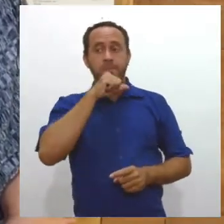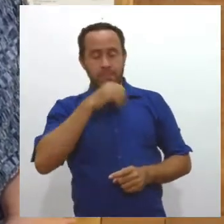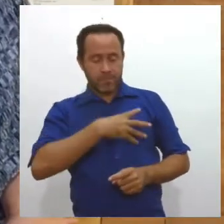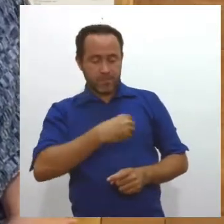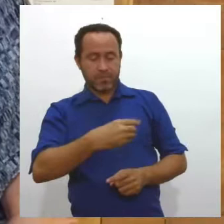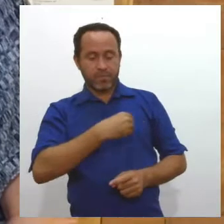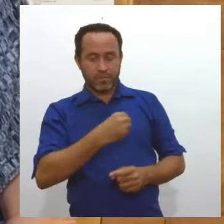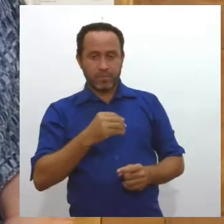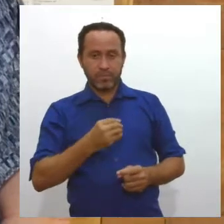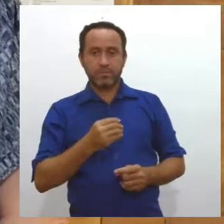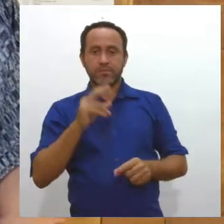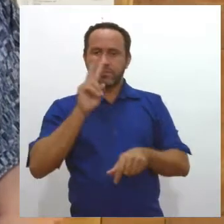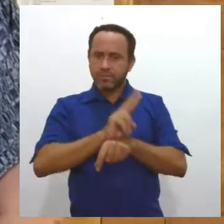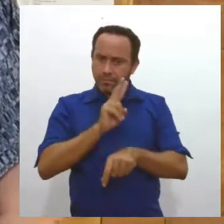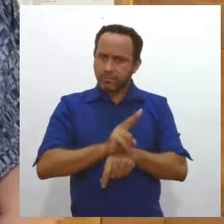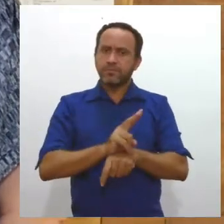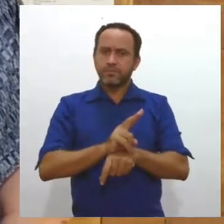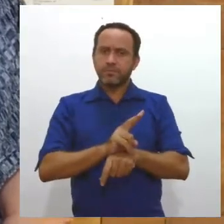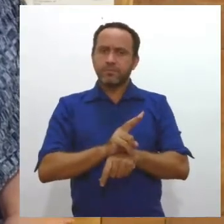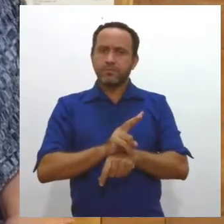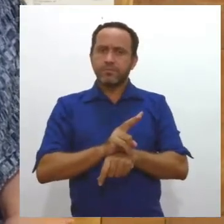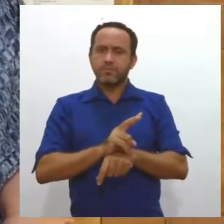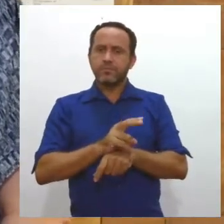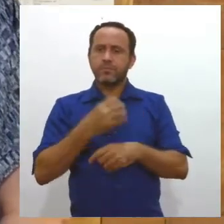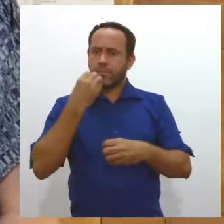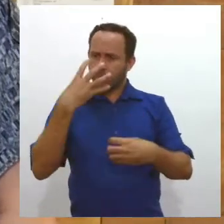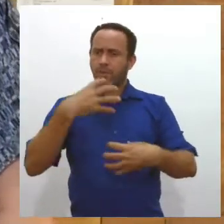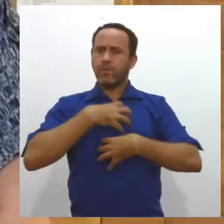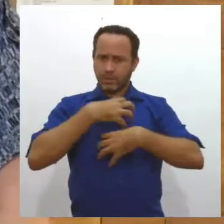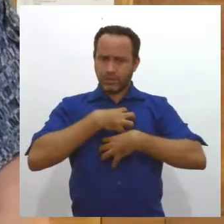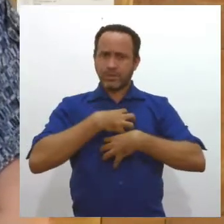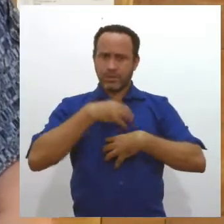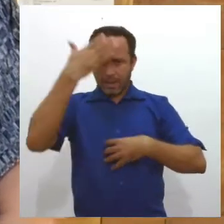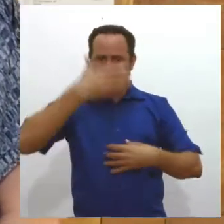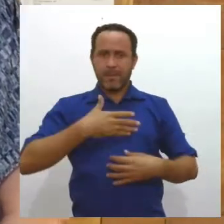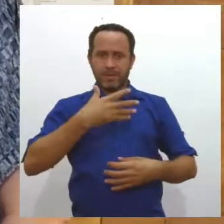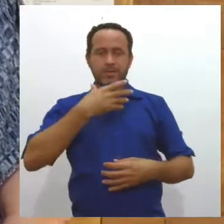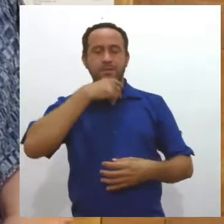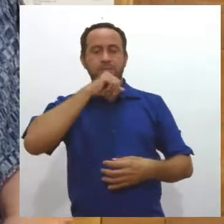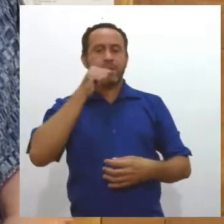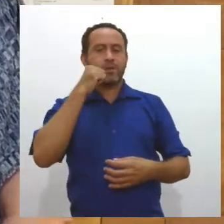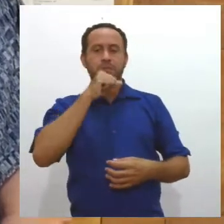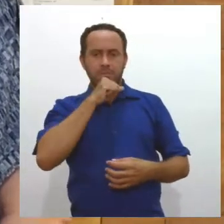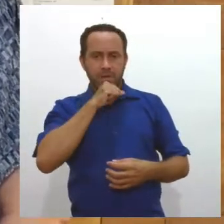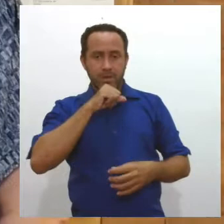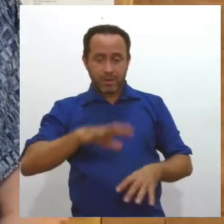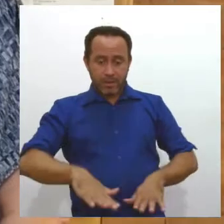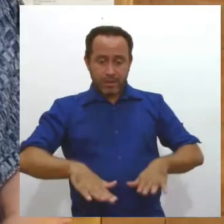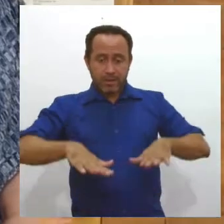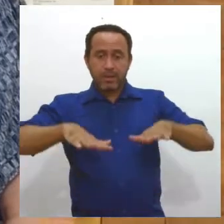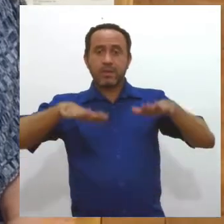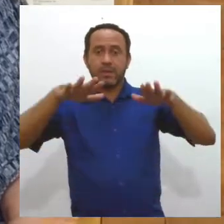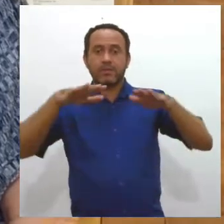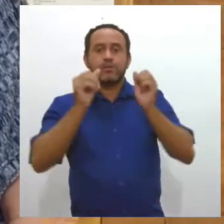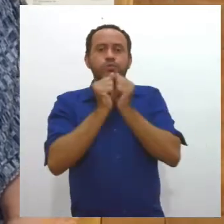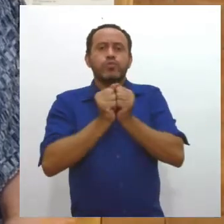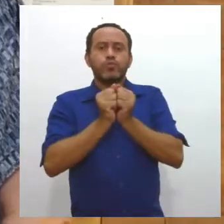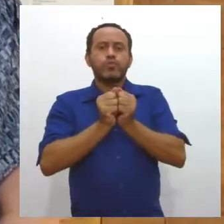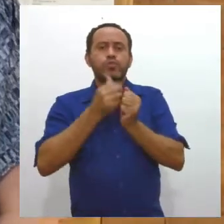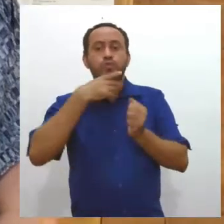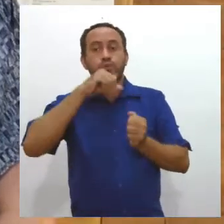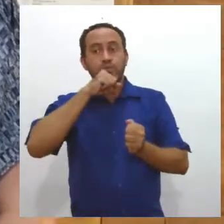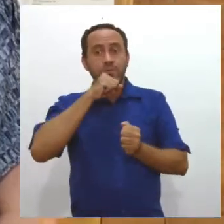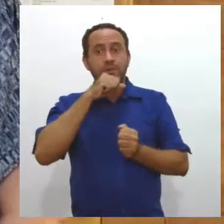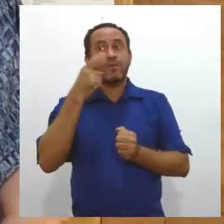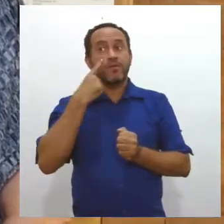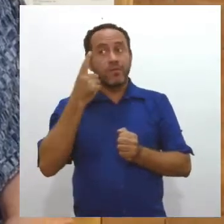nos sentimos protegidos. Qual o filho que nos sente protegido pelos seus pais? E como é bom os filhos crescerem juntos dos seus pais,